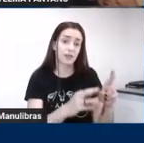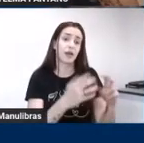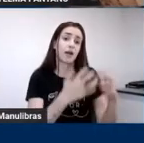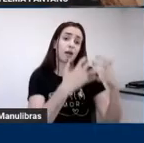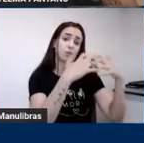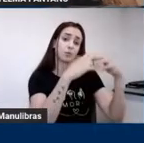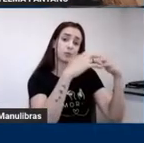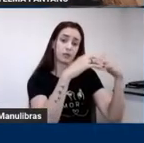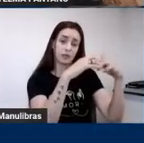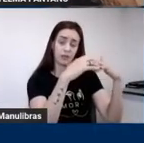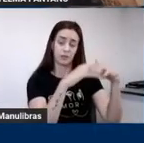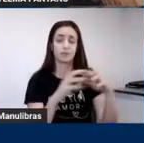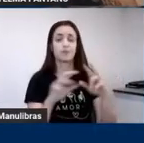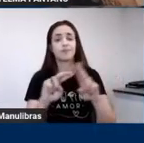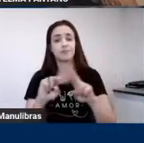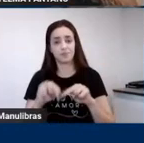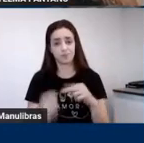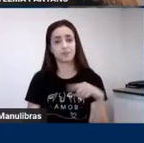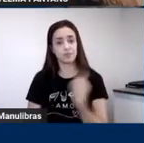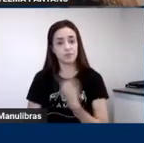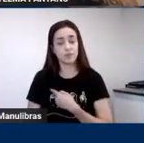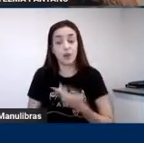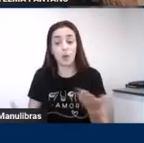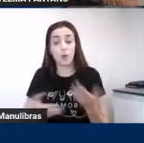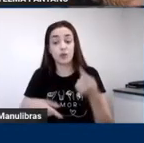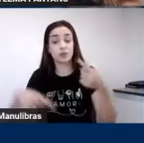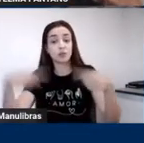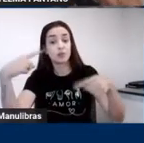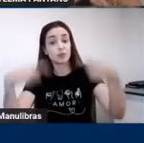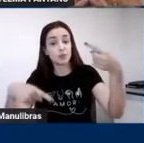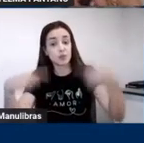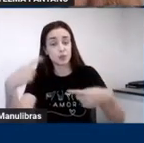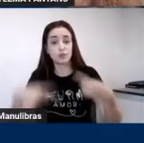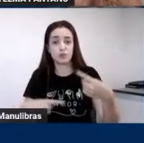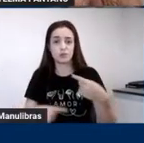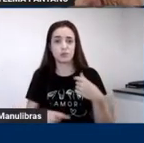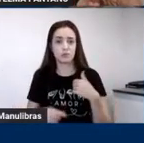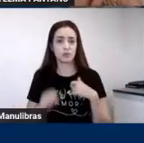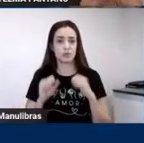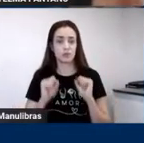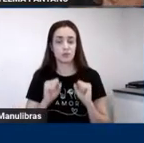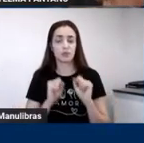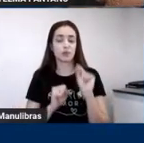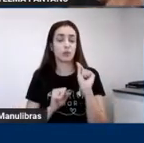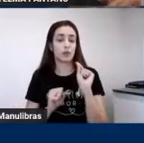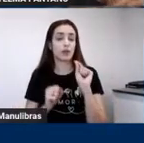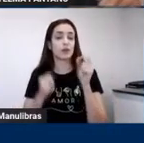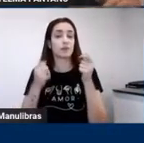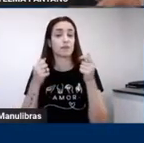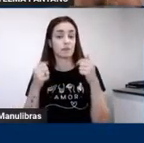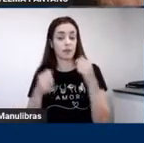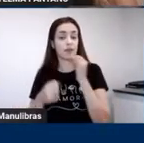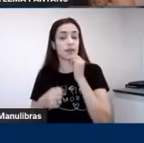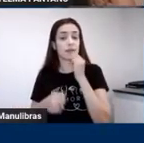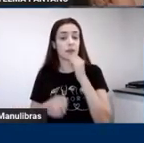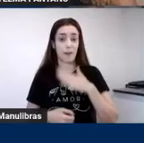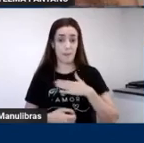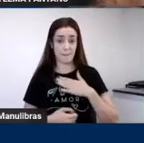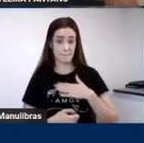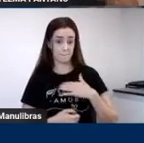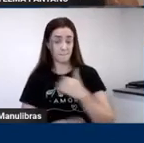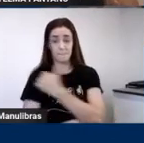Então, é isso que a gente vai discutir hoje, né? Eu posso fazer e contar que o meu aluno vai funcionar como eu